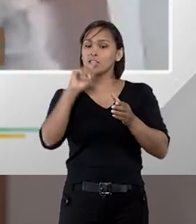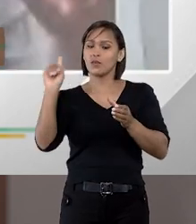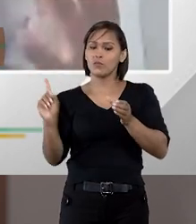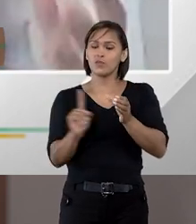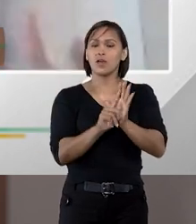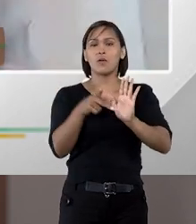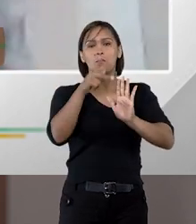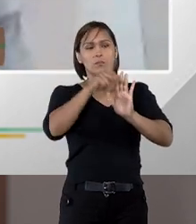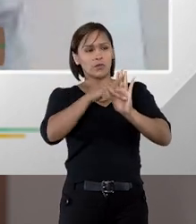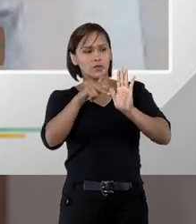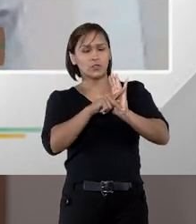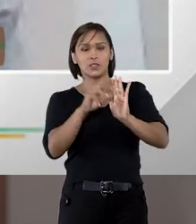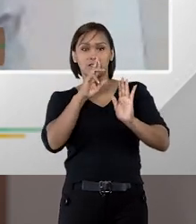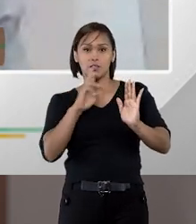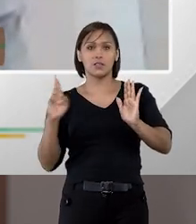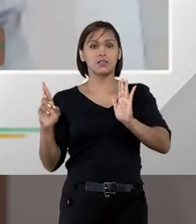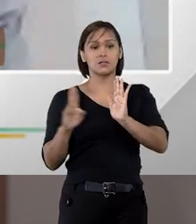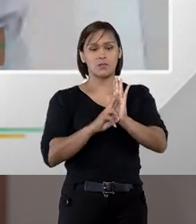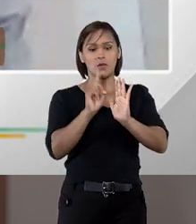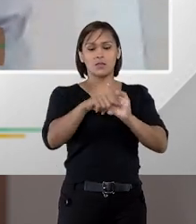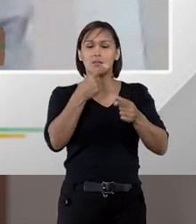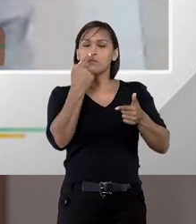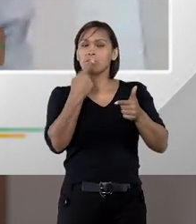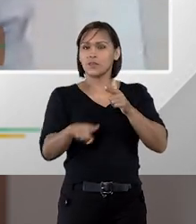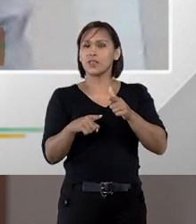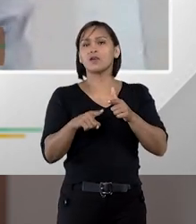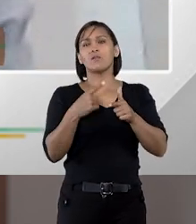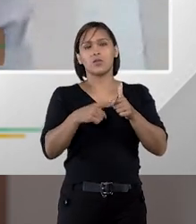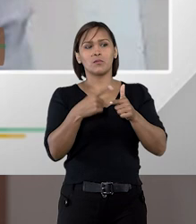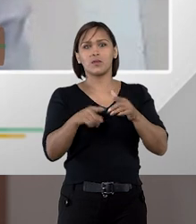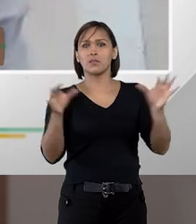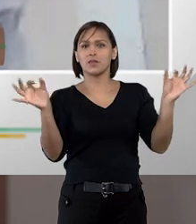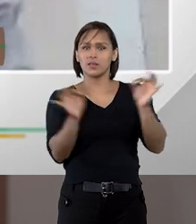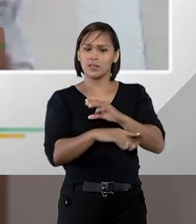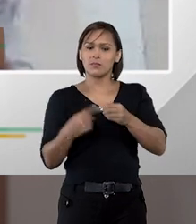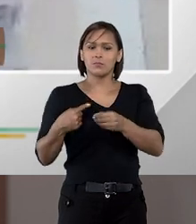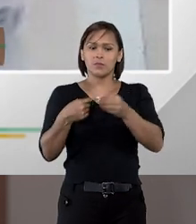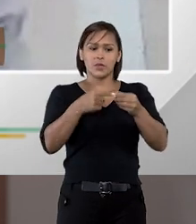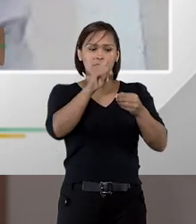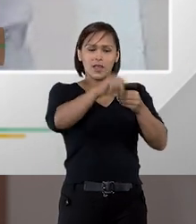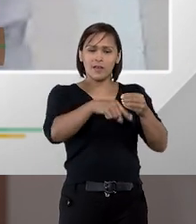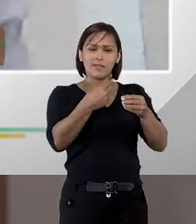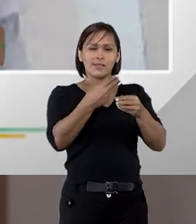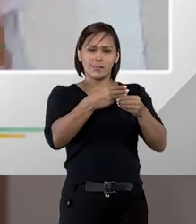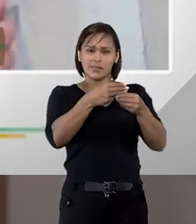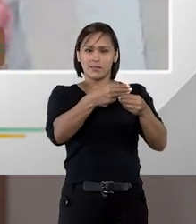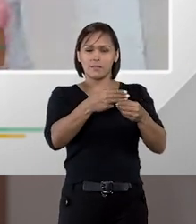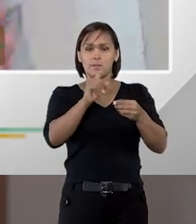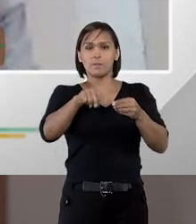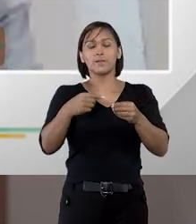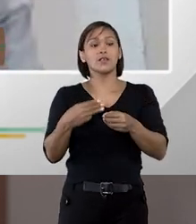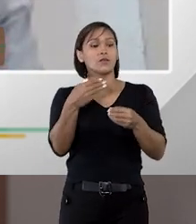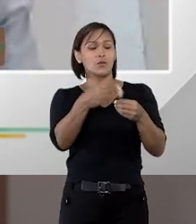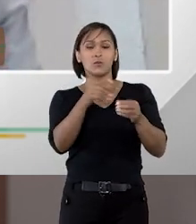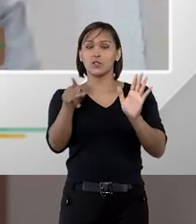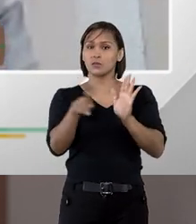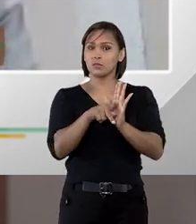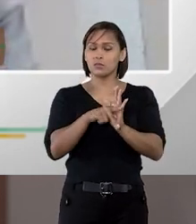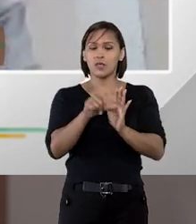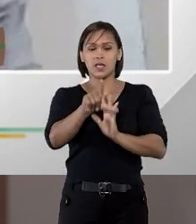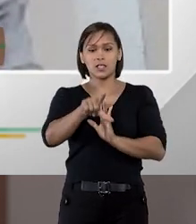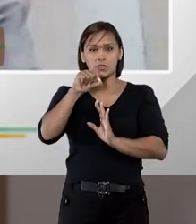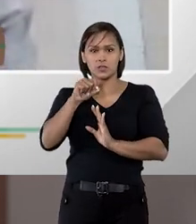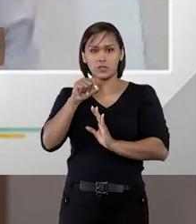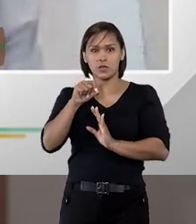cada um vai trazer um projeto de solução para resolver a necessidade daquele ente municipal. O ente municipal,